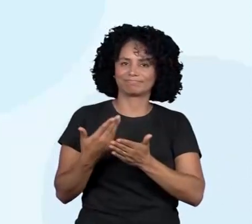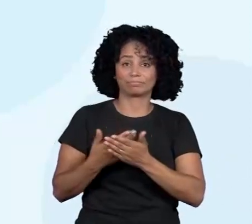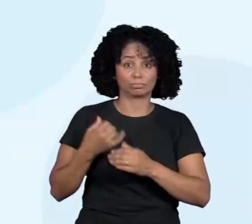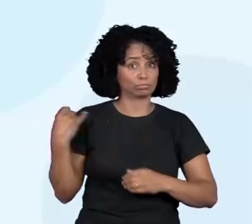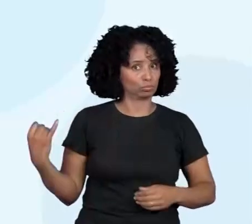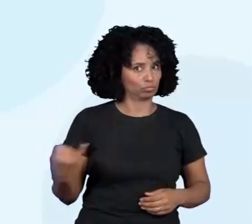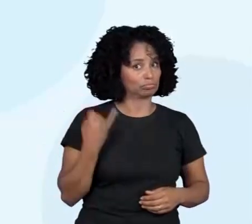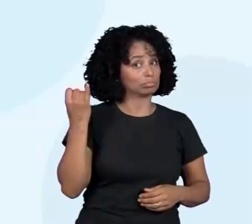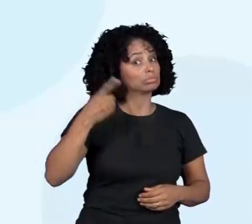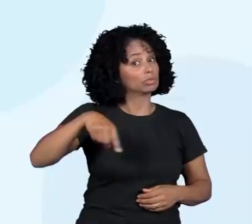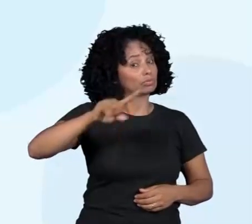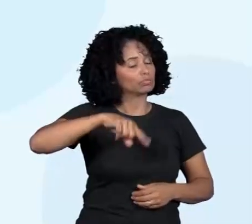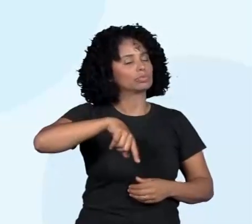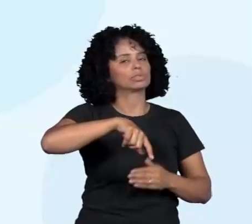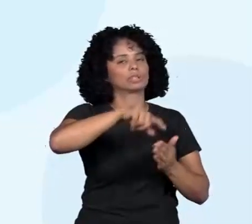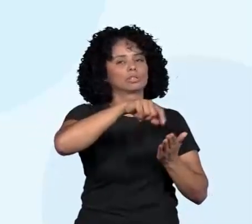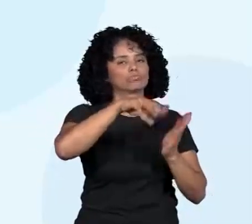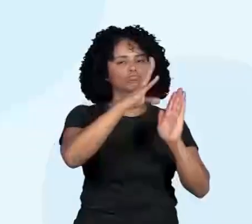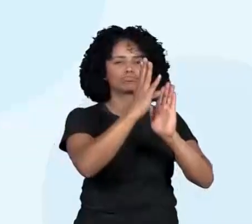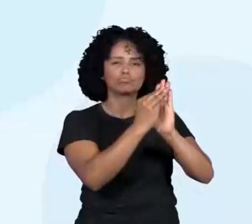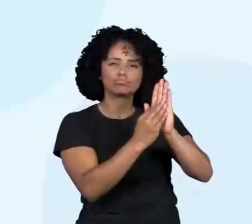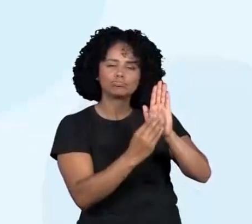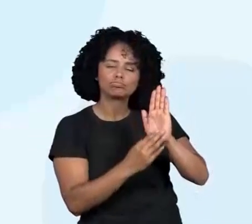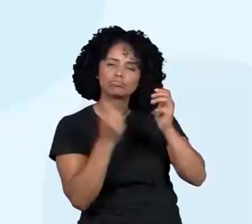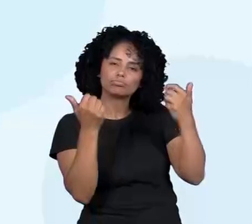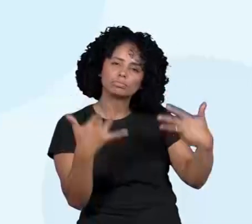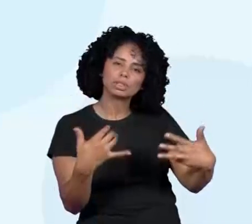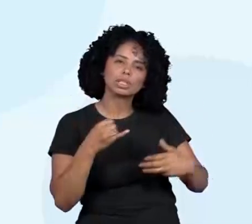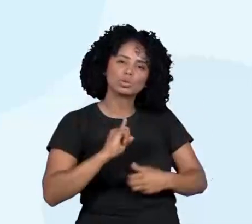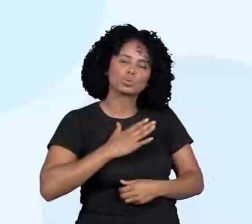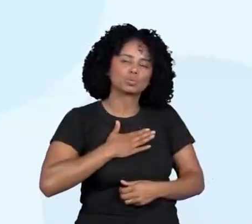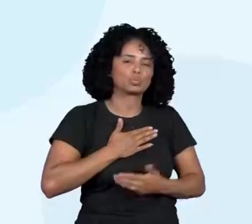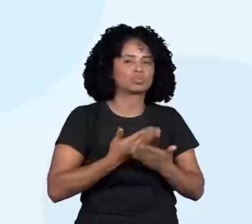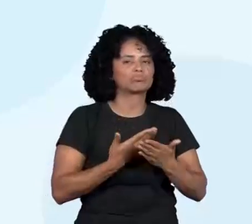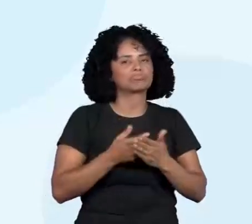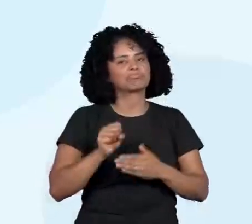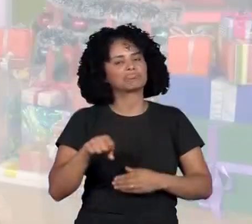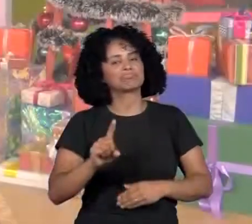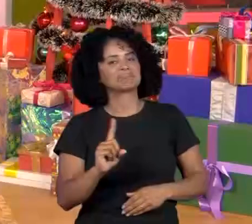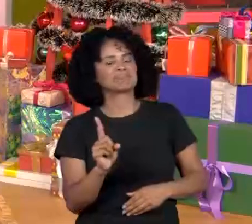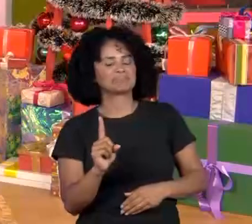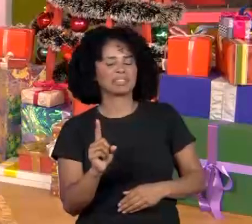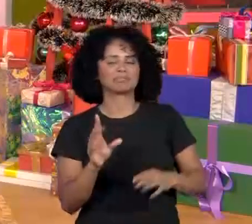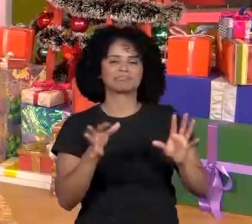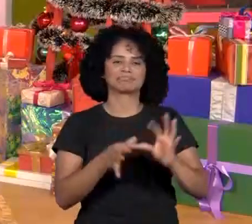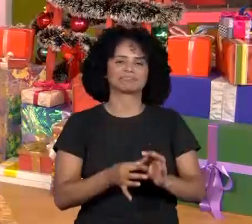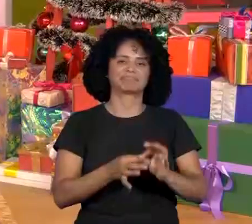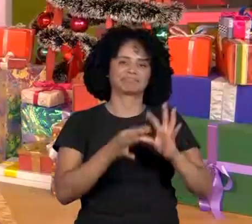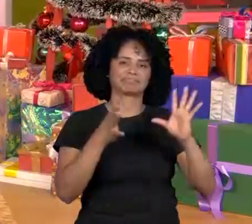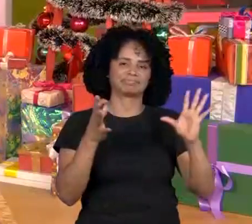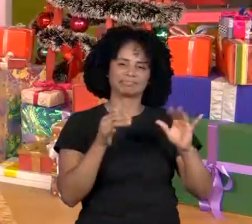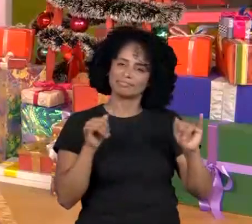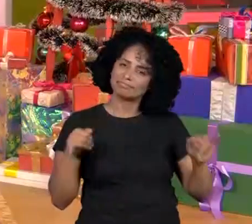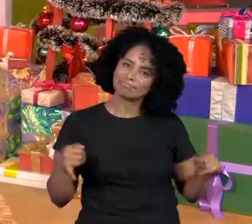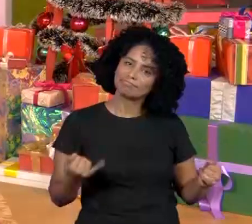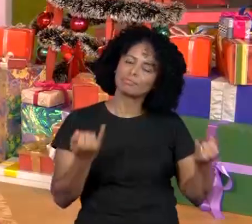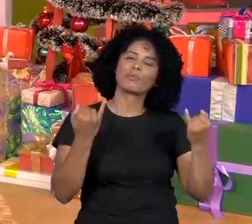importante que vocês preencham, fale como vocês utilizaram essa aula, que fica aí disponível para vocês utilizarem,